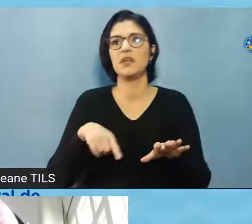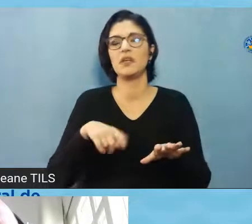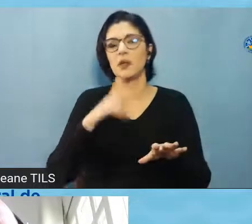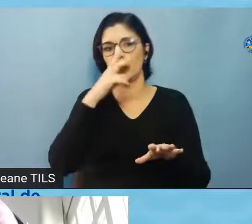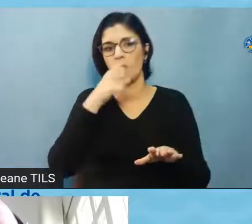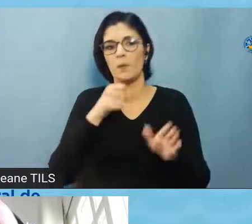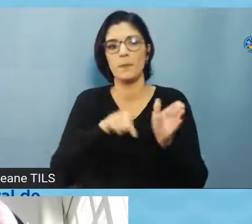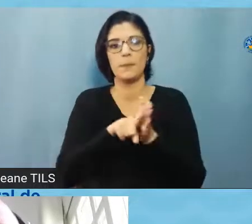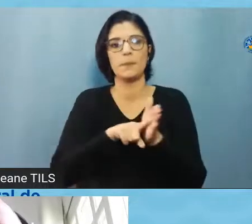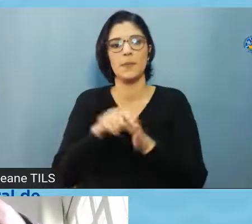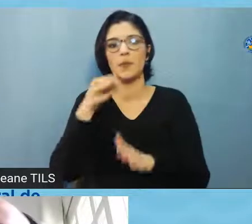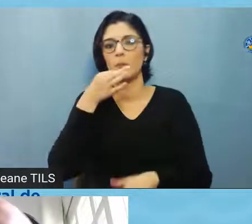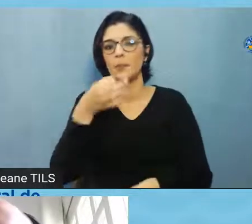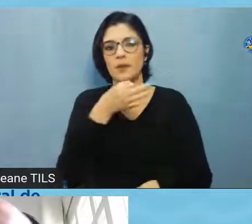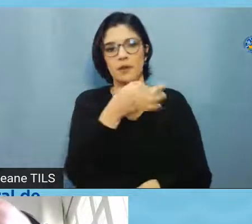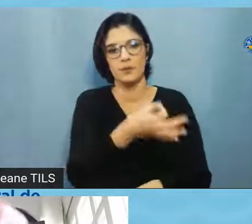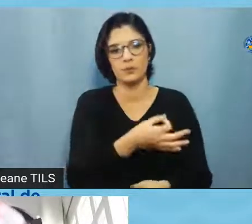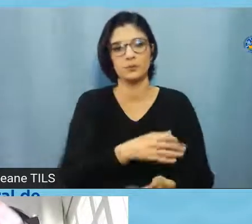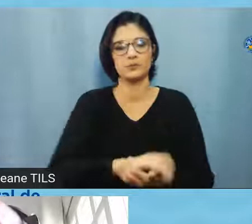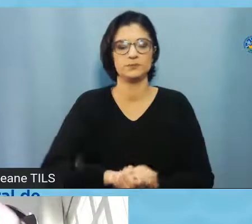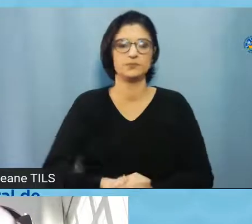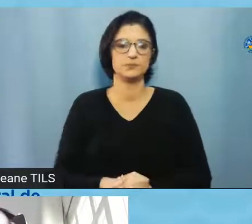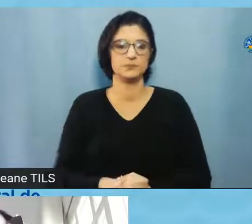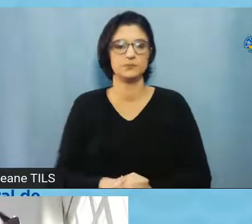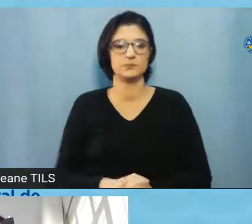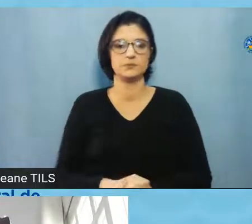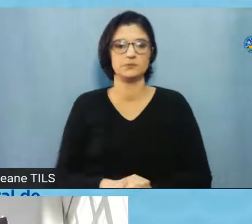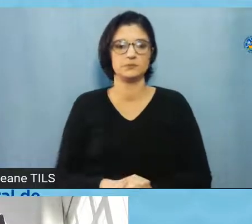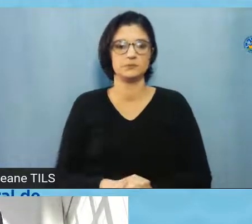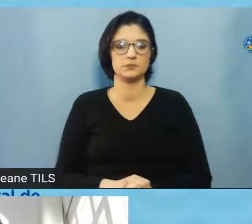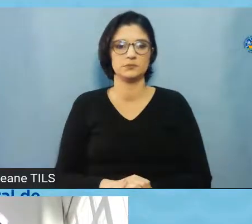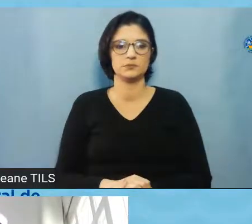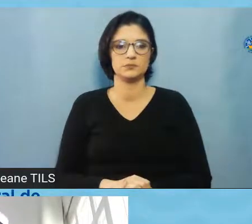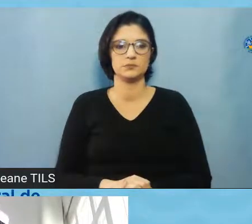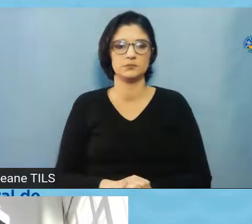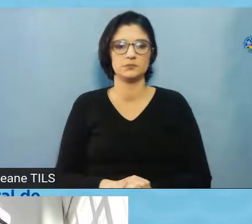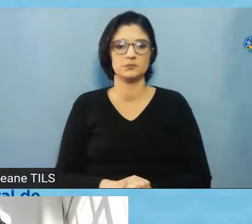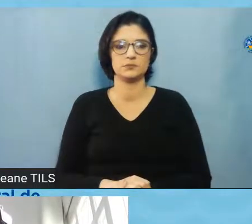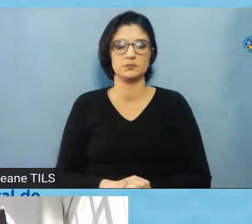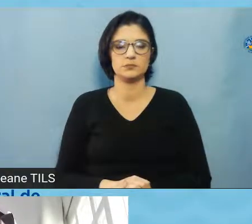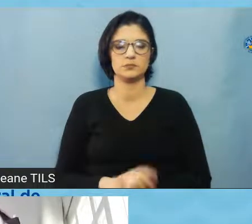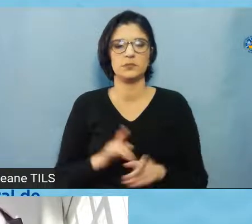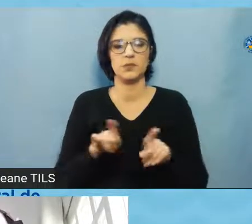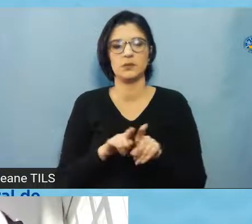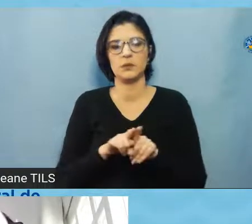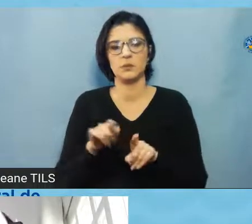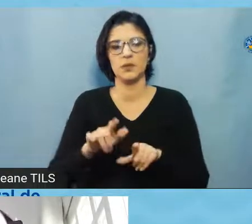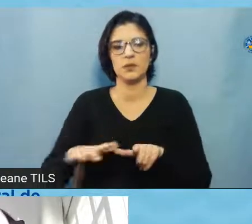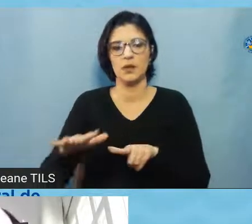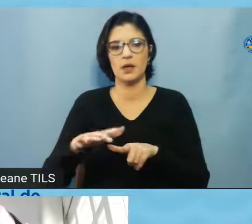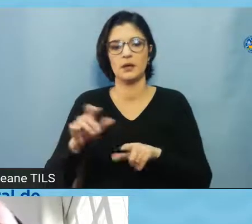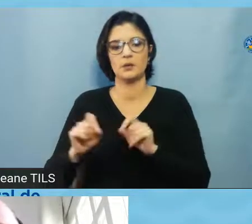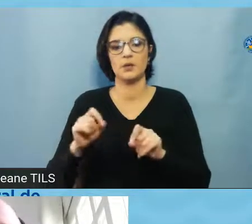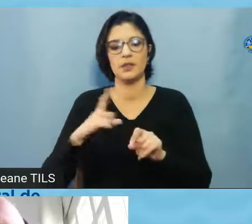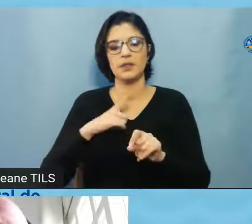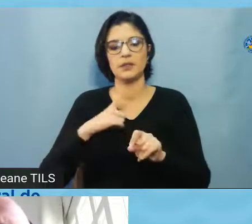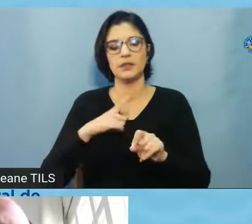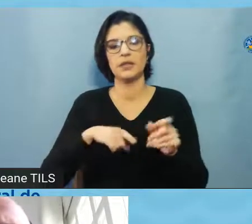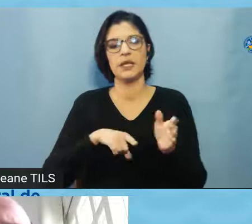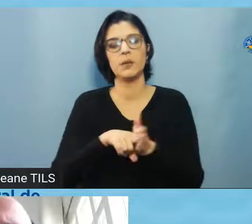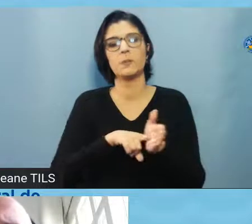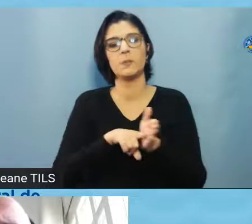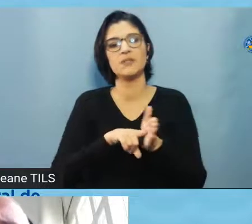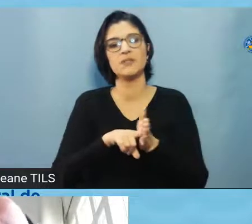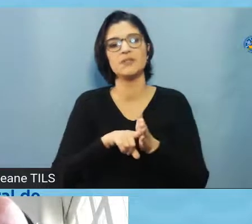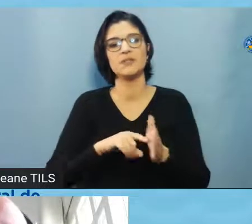análise de um comitê. Então, um outro ponto que a deve observar na nossa área aqui também é quando se faz estudos de caso, não